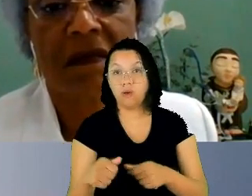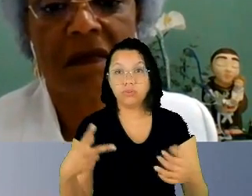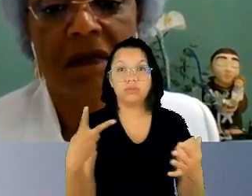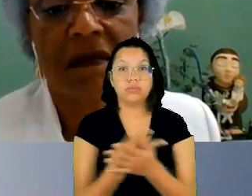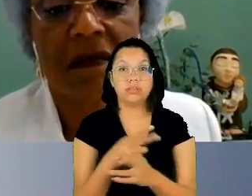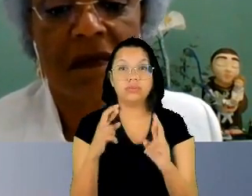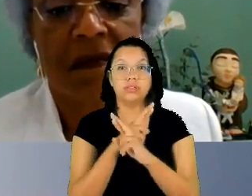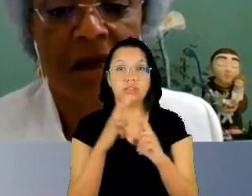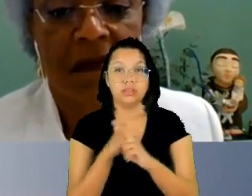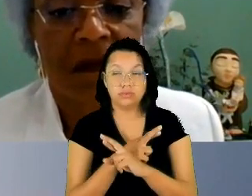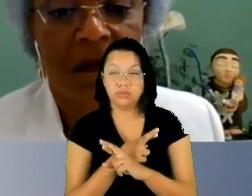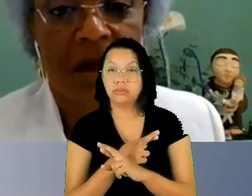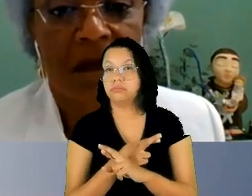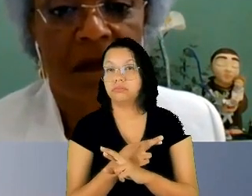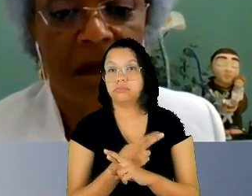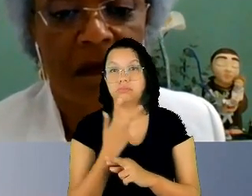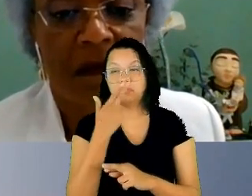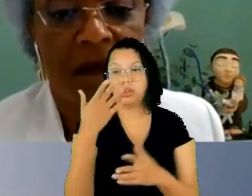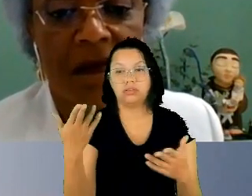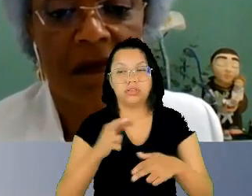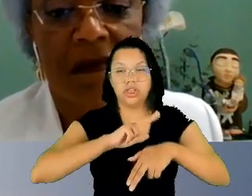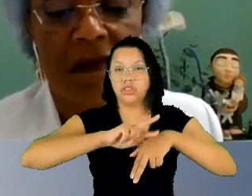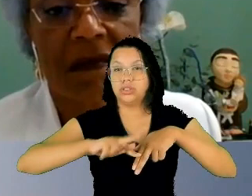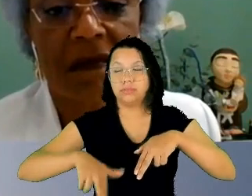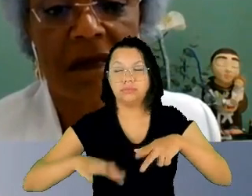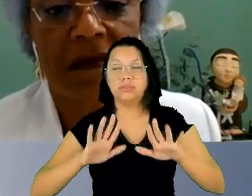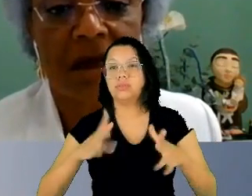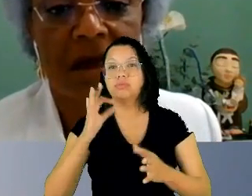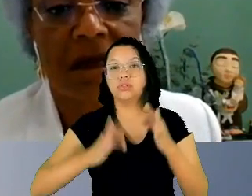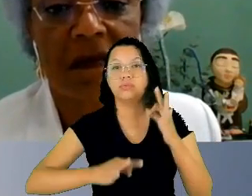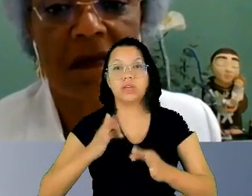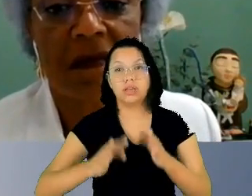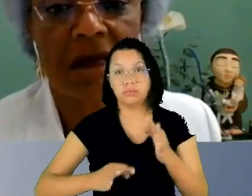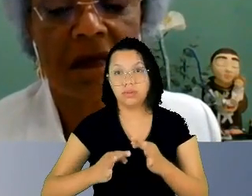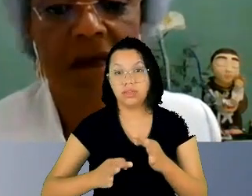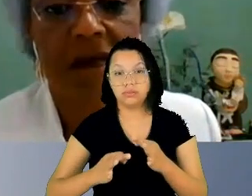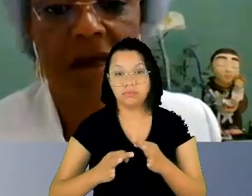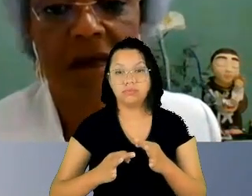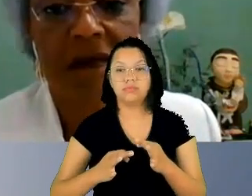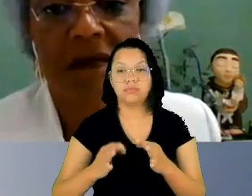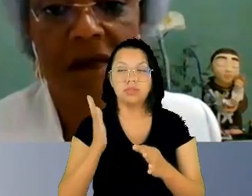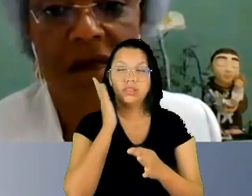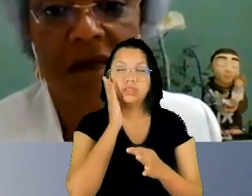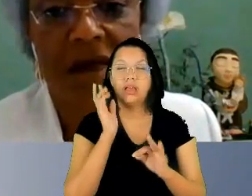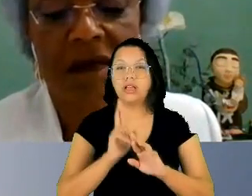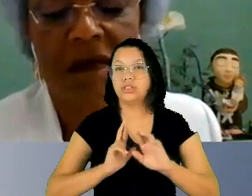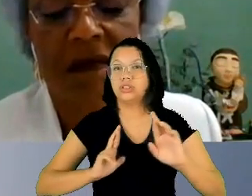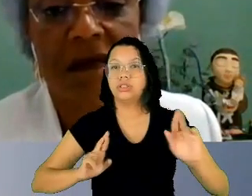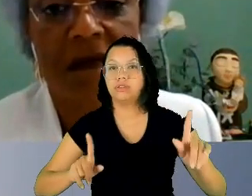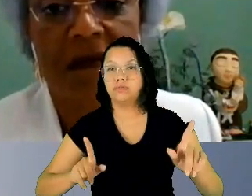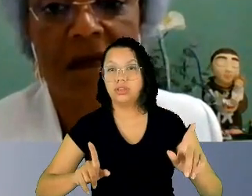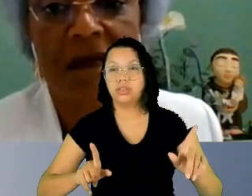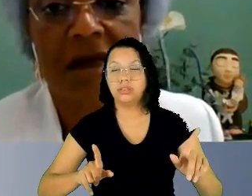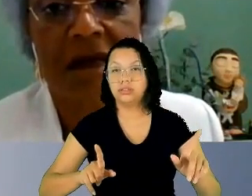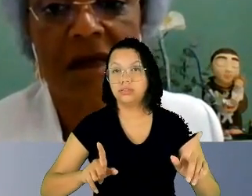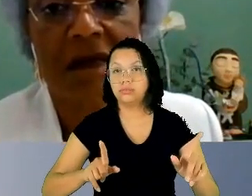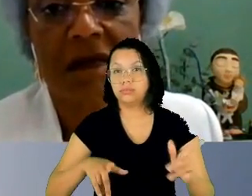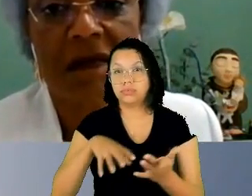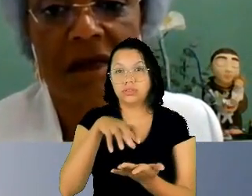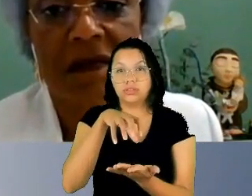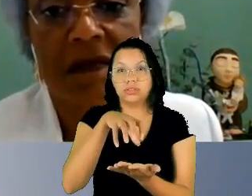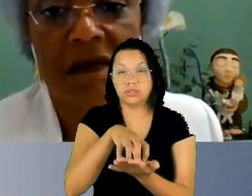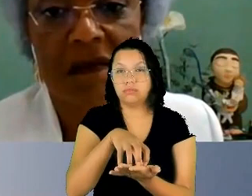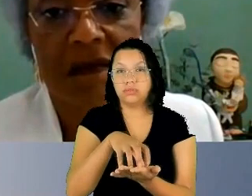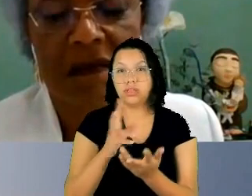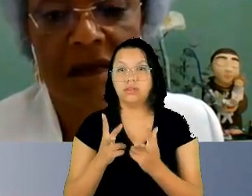são julgamentos que pressupõem o valor da diferença como central a realização da igualdade material se as mulheres por contextos